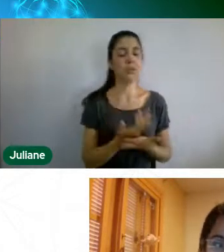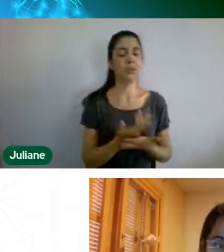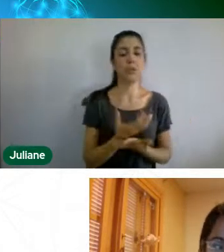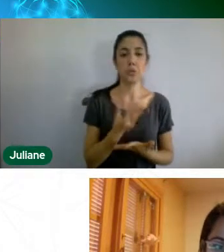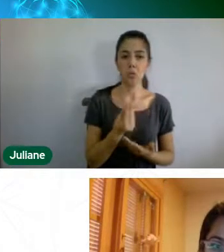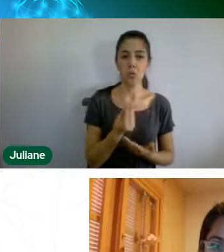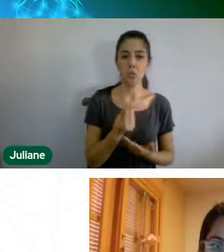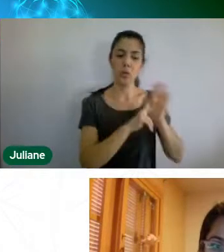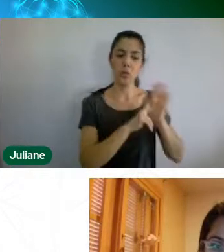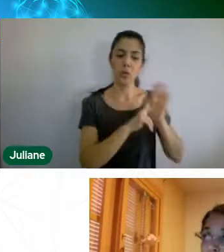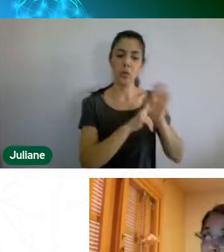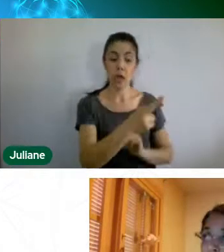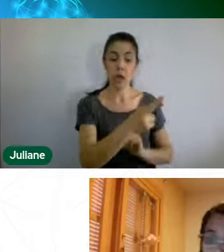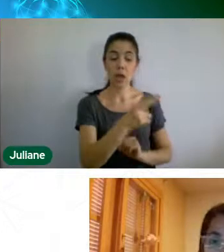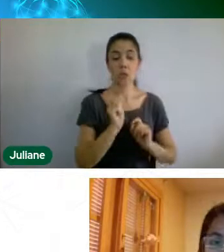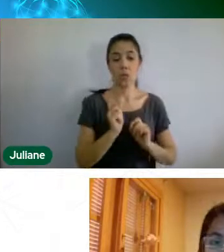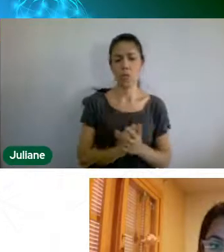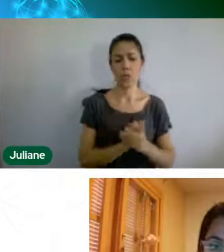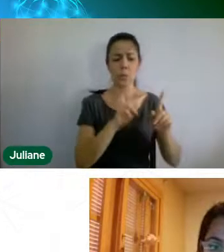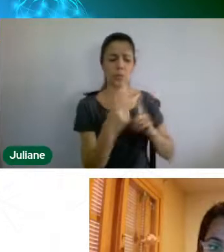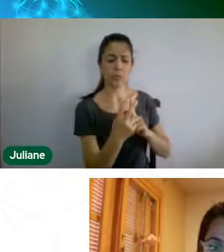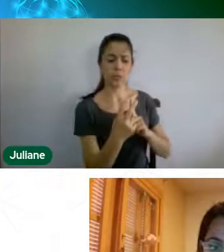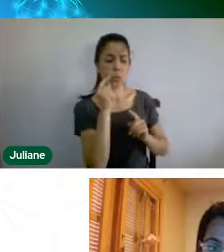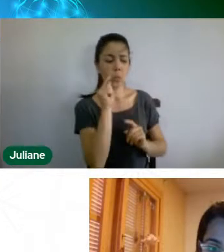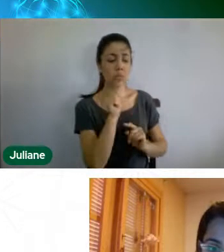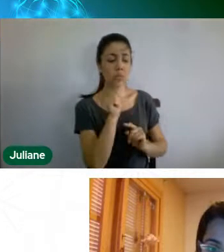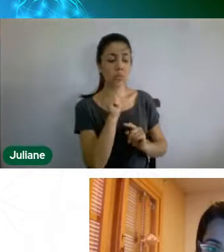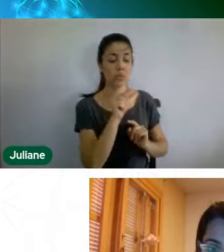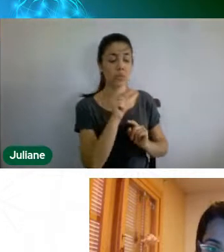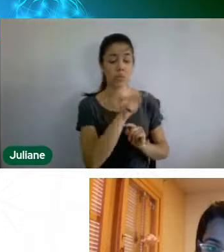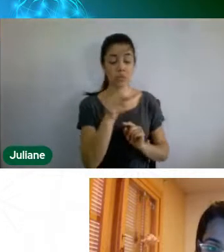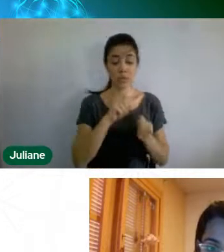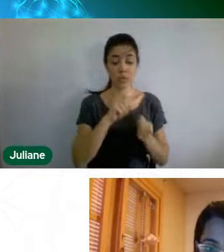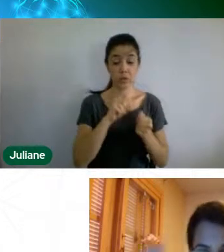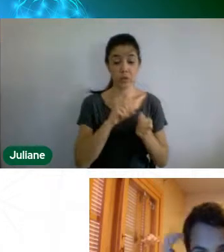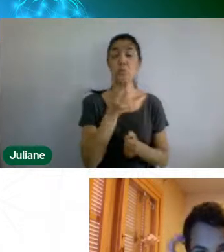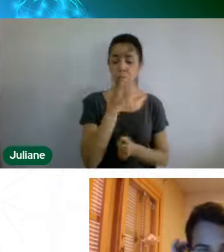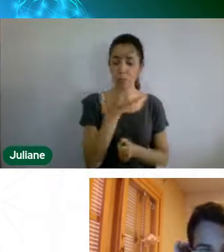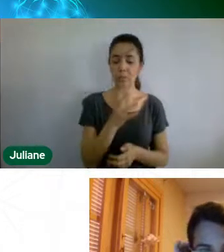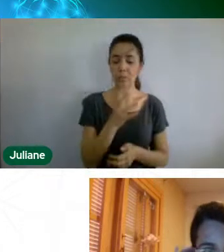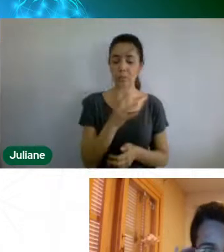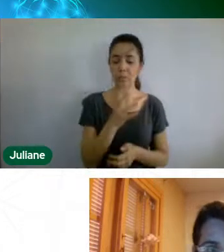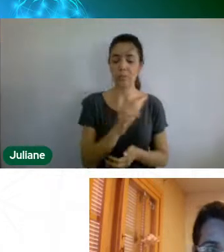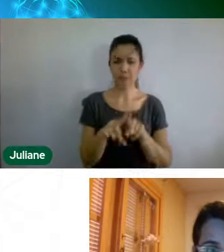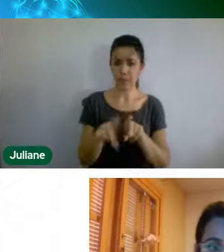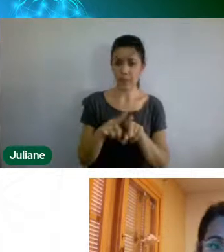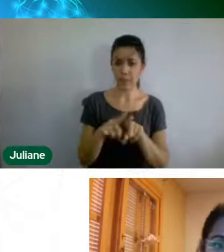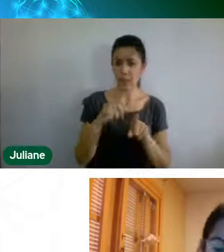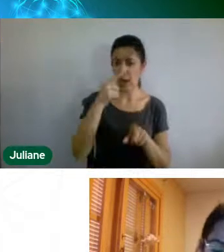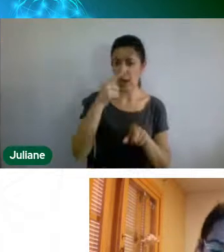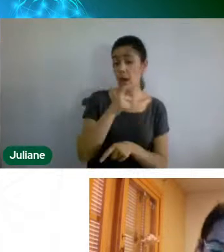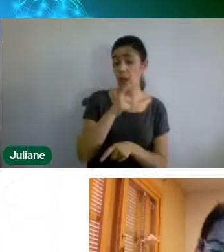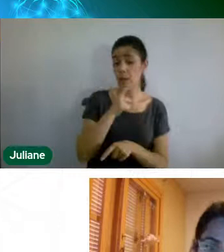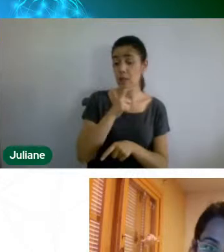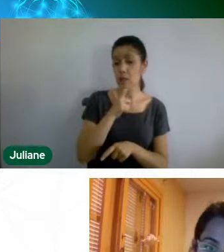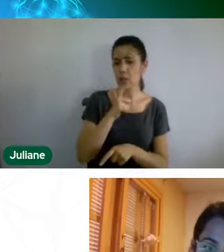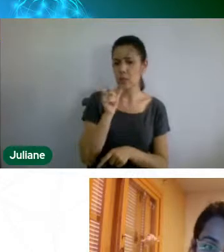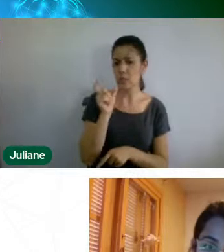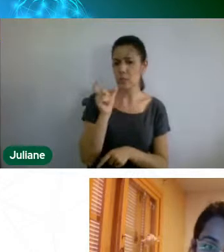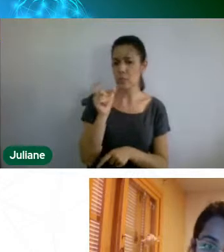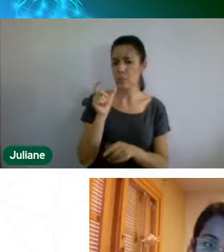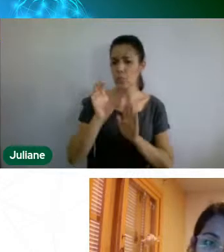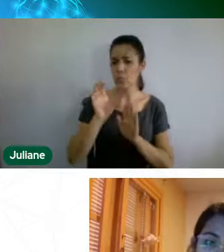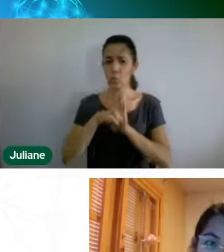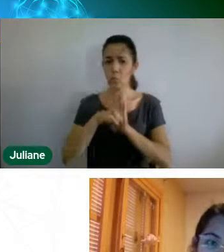positivo, também acho um tema muito interessante, principalmente quando a gente trabalha, eu sou da área ambiental,